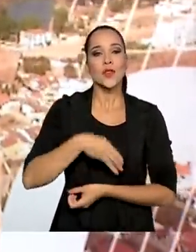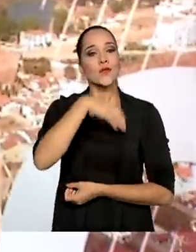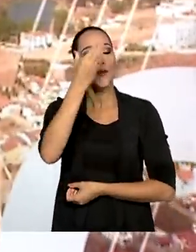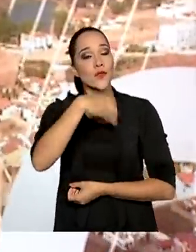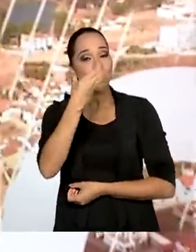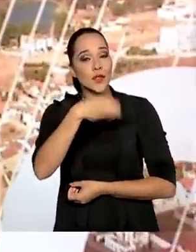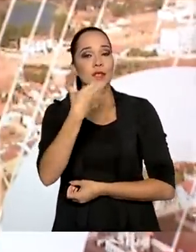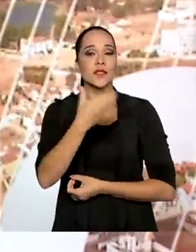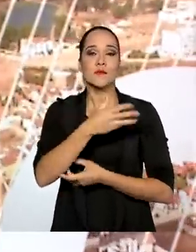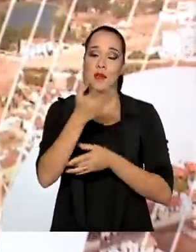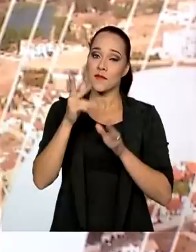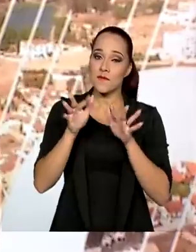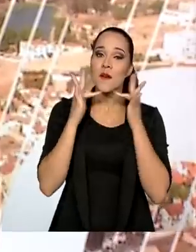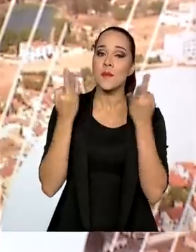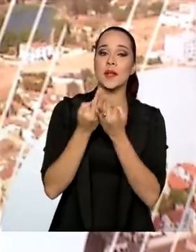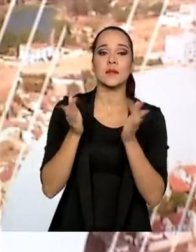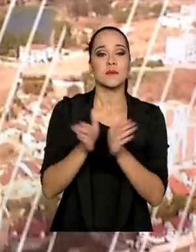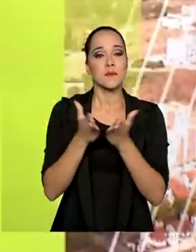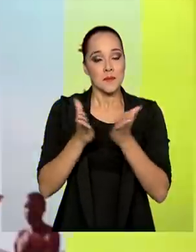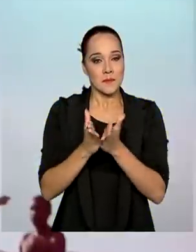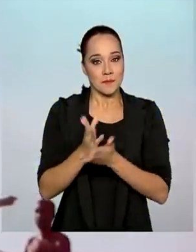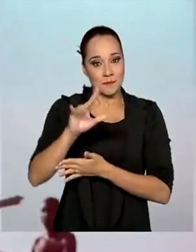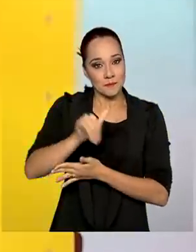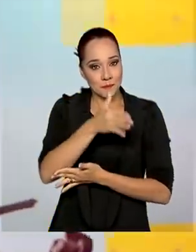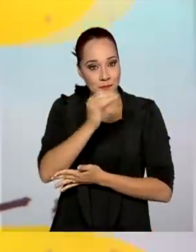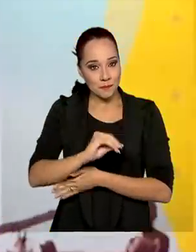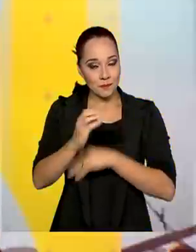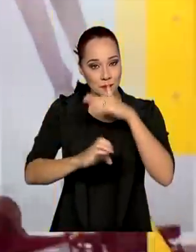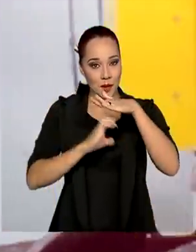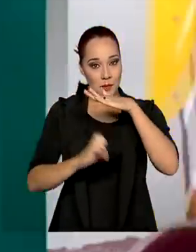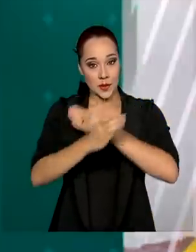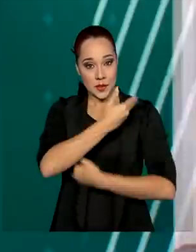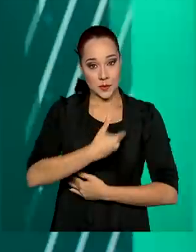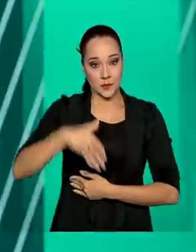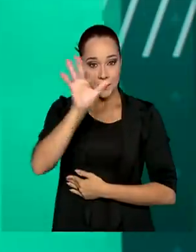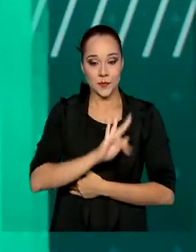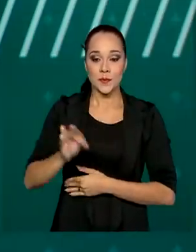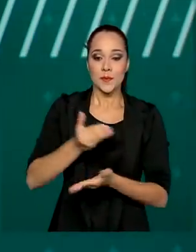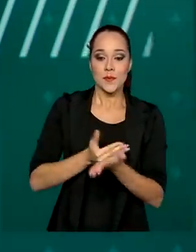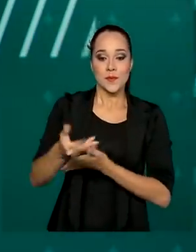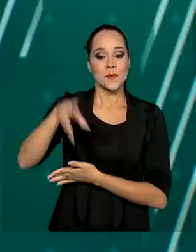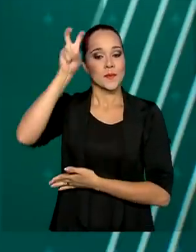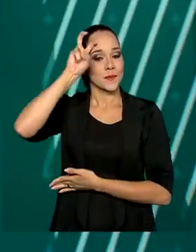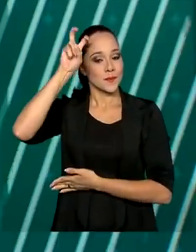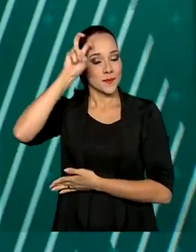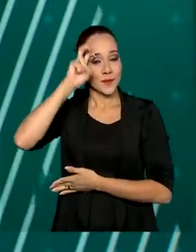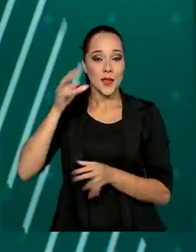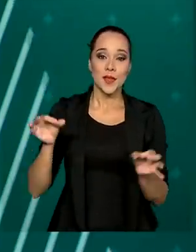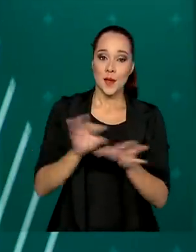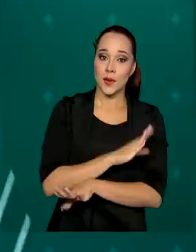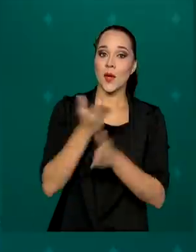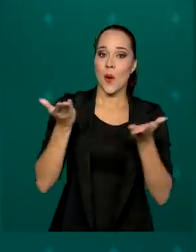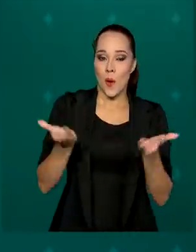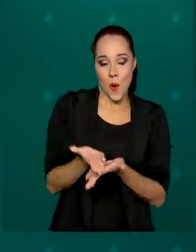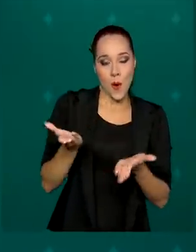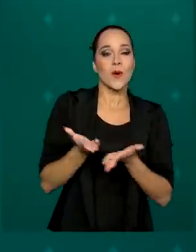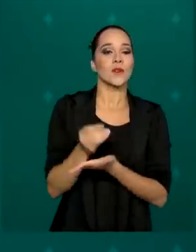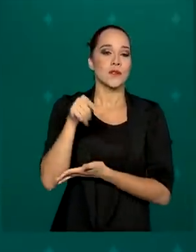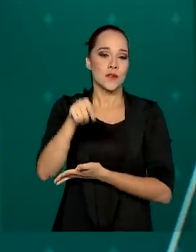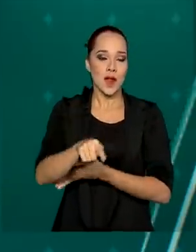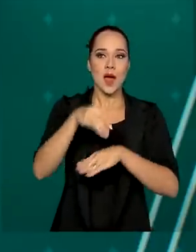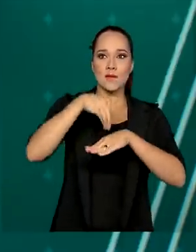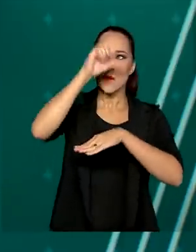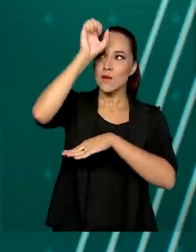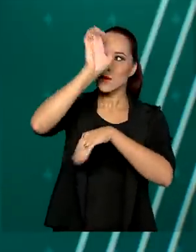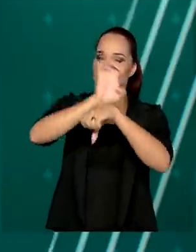verduras para famílias carentes. A ação da Empresa Pública Federal começou nesta quinta-feira e termina hoje em unidades